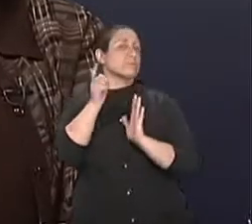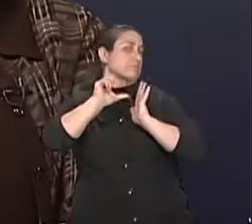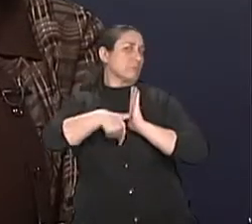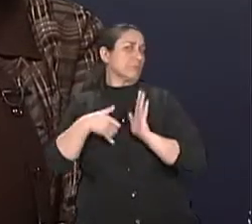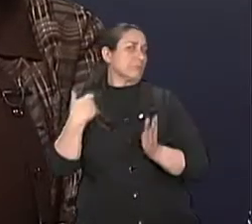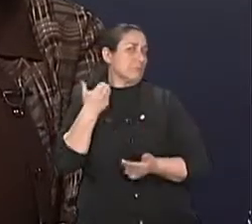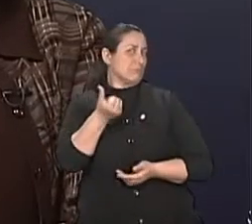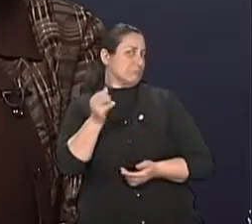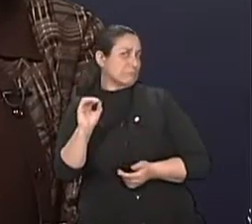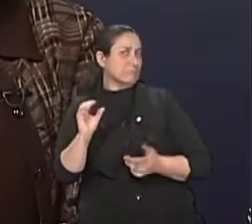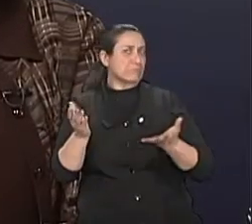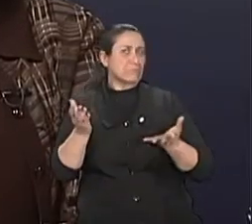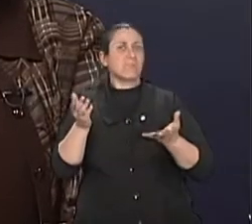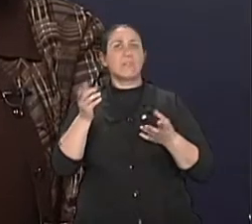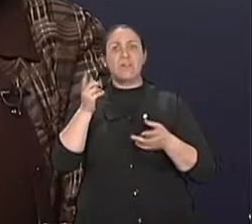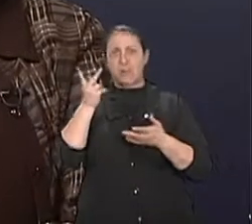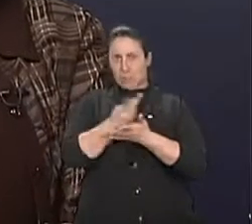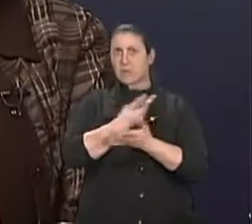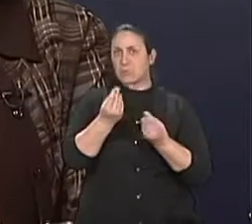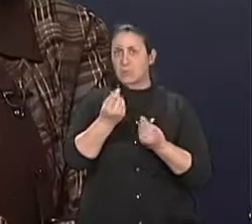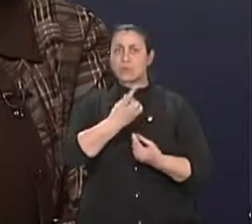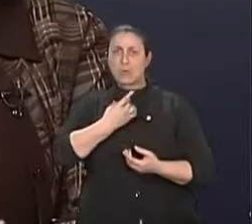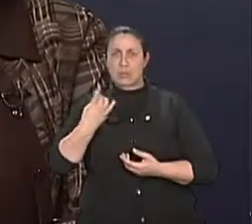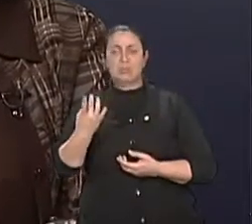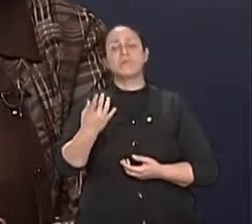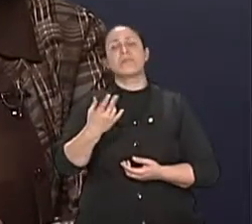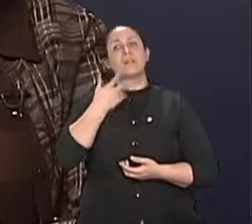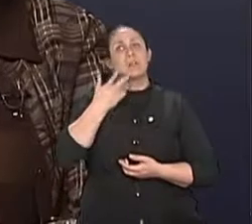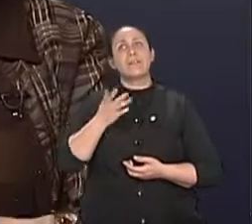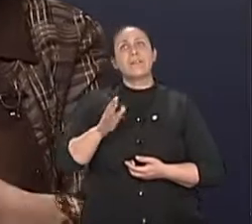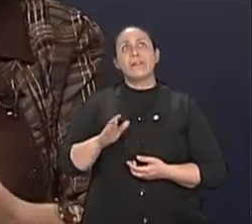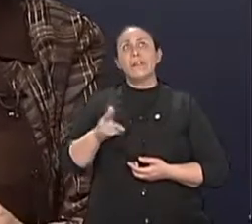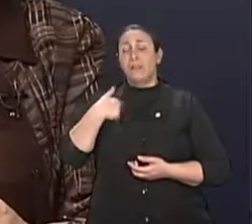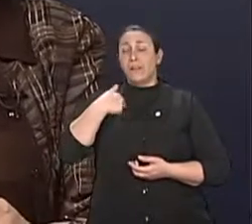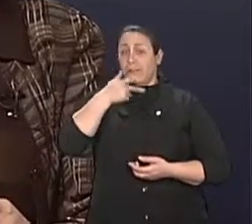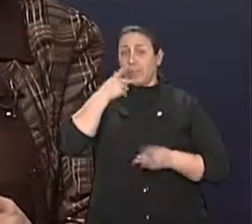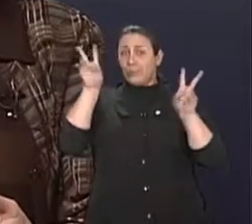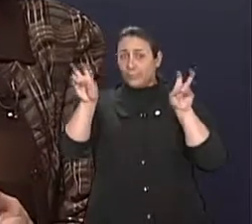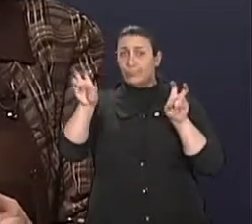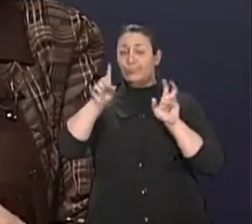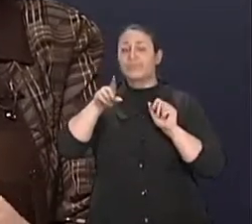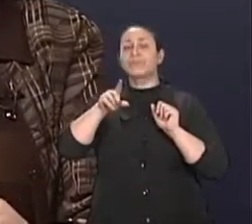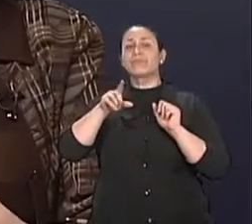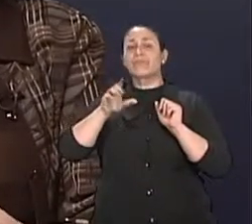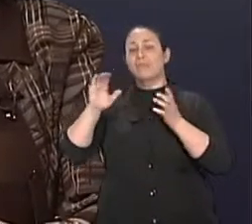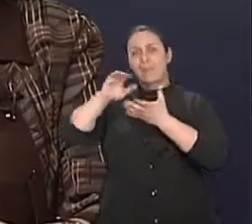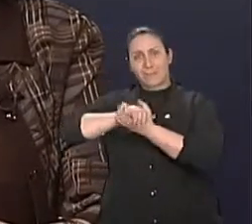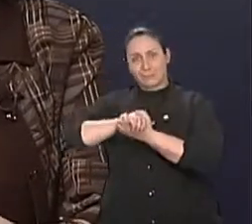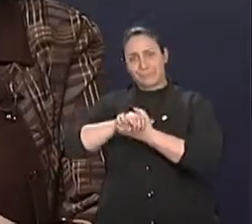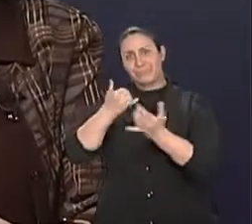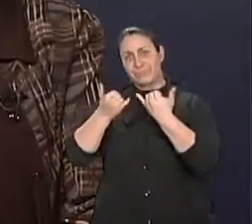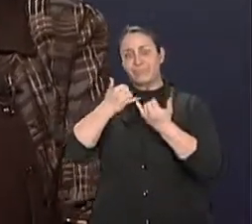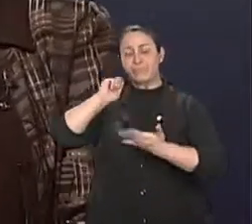então, como a gente falou, a união, eu vou falar da união, né? Porque hoje em dia, casamento assim de papel